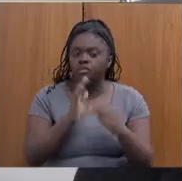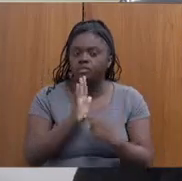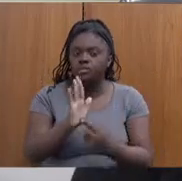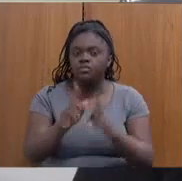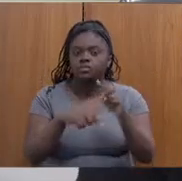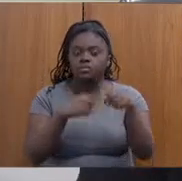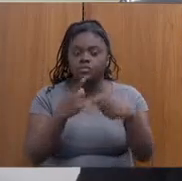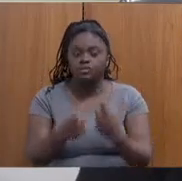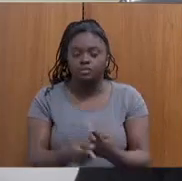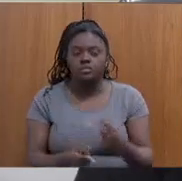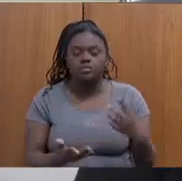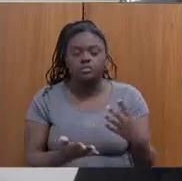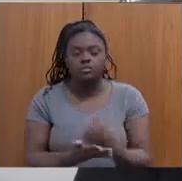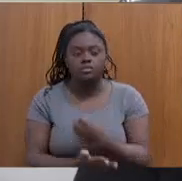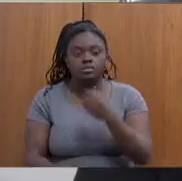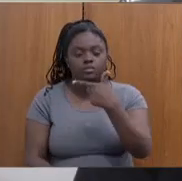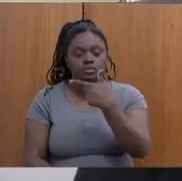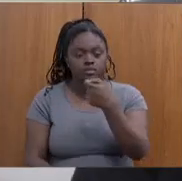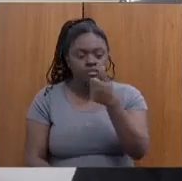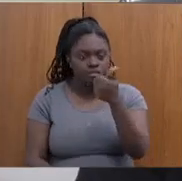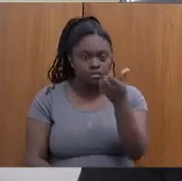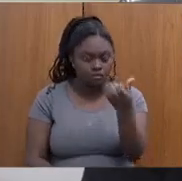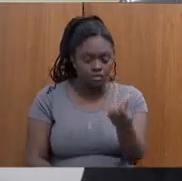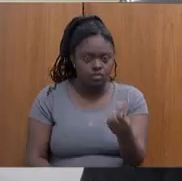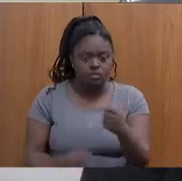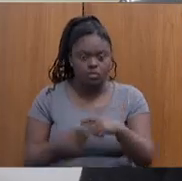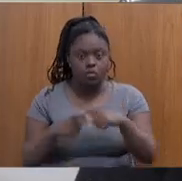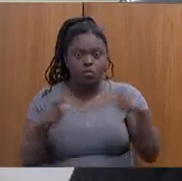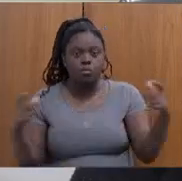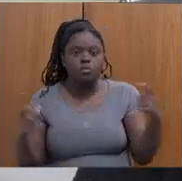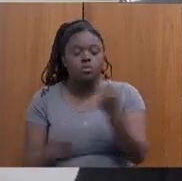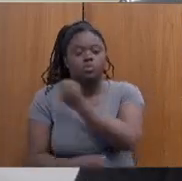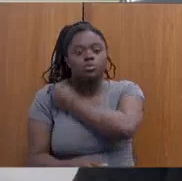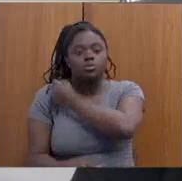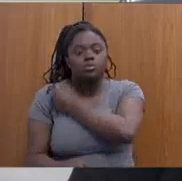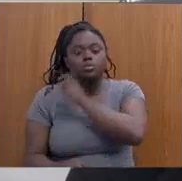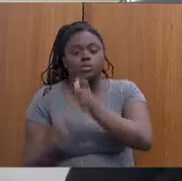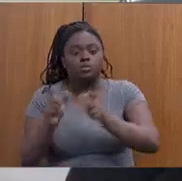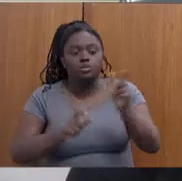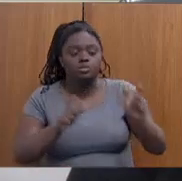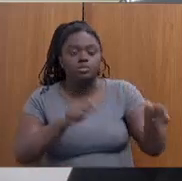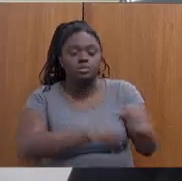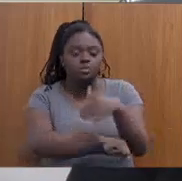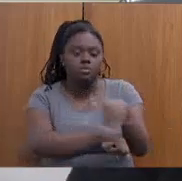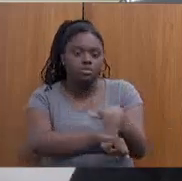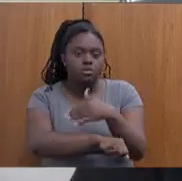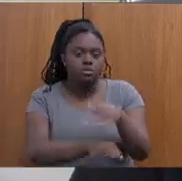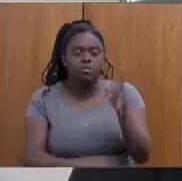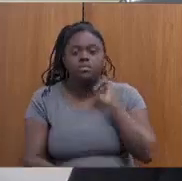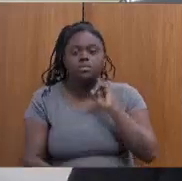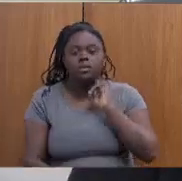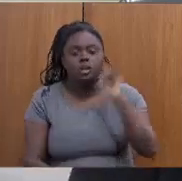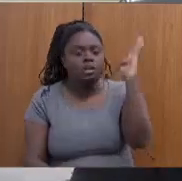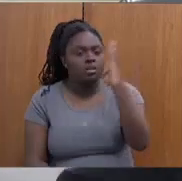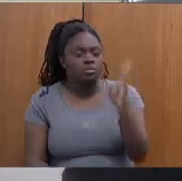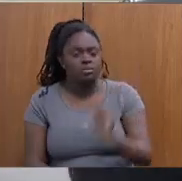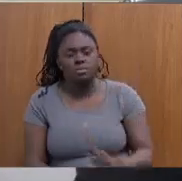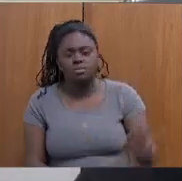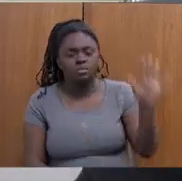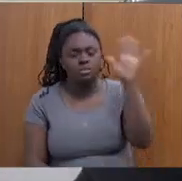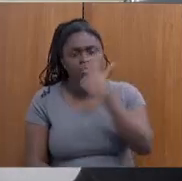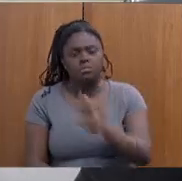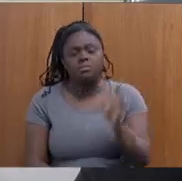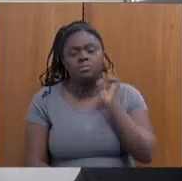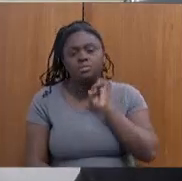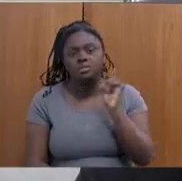2016, o aumento do número de população de rua em Minas Gerais. No Brasil inteiro, mas em Minas Gerais foi o alto.